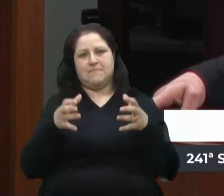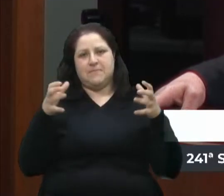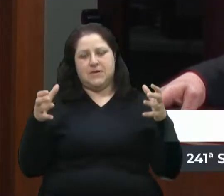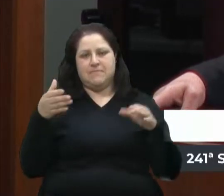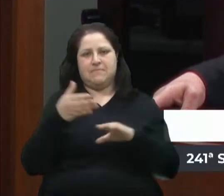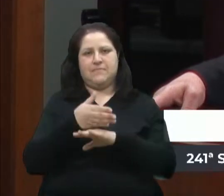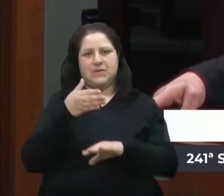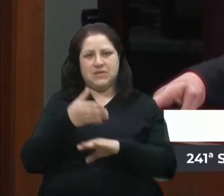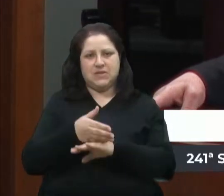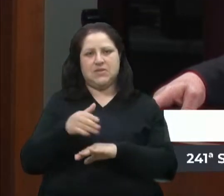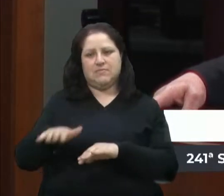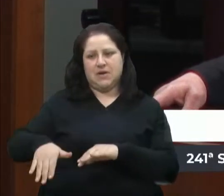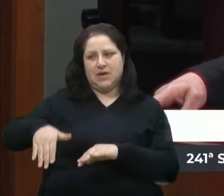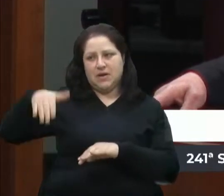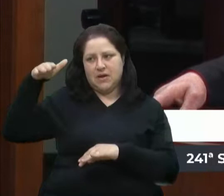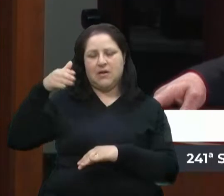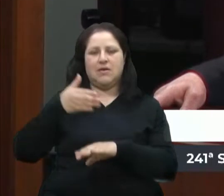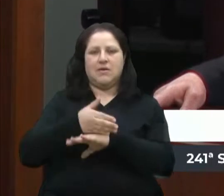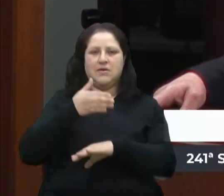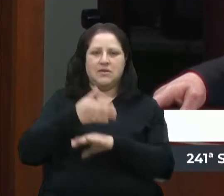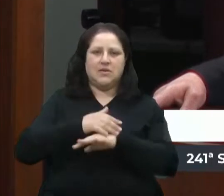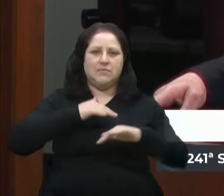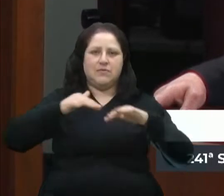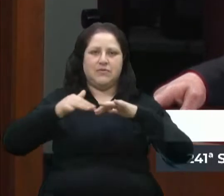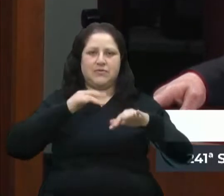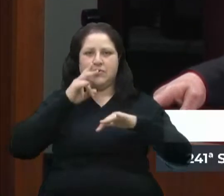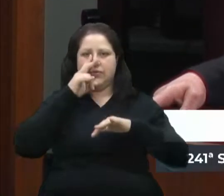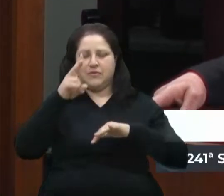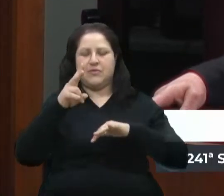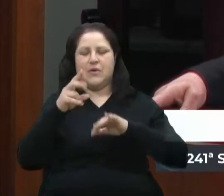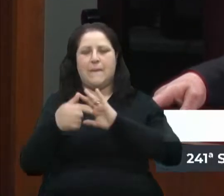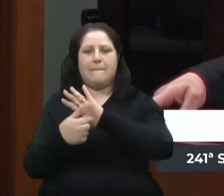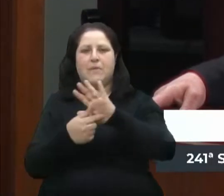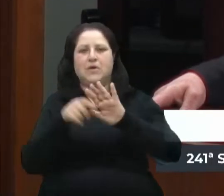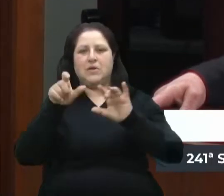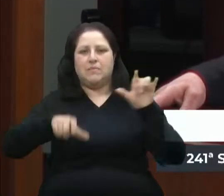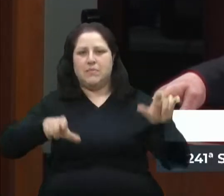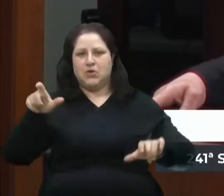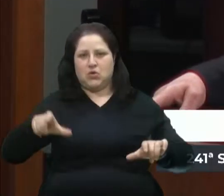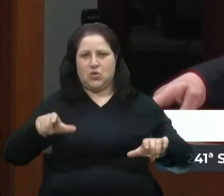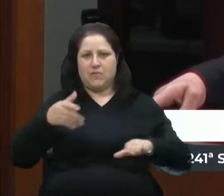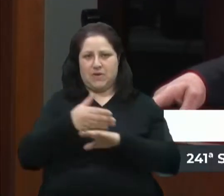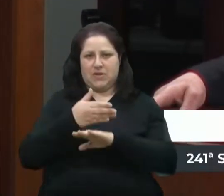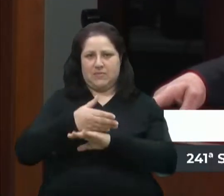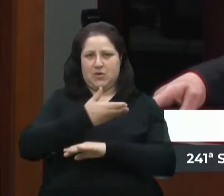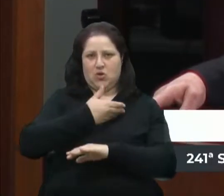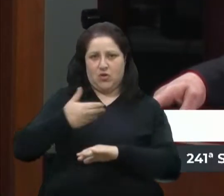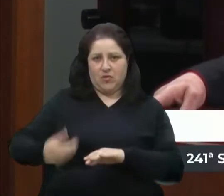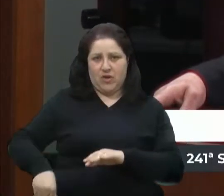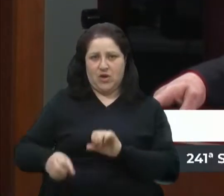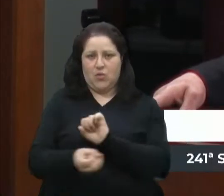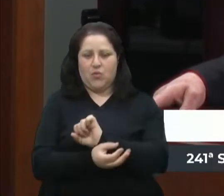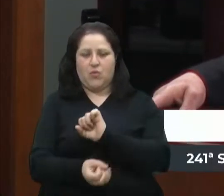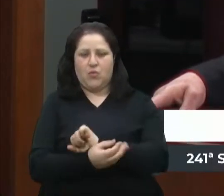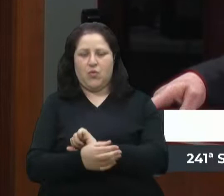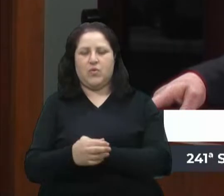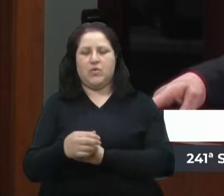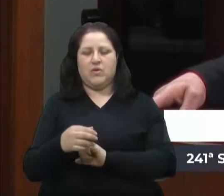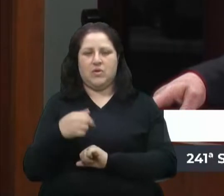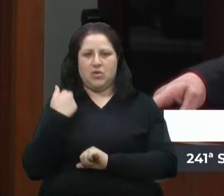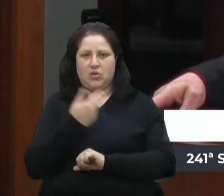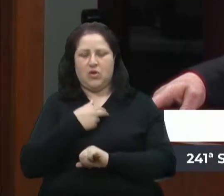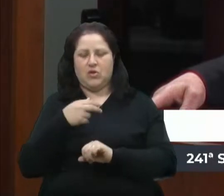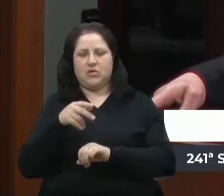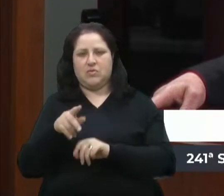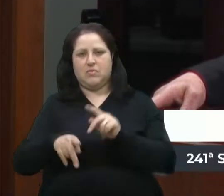Participando das grandes manifestações, a gente mostrou para os corruptos que estavam no governo que nós não estávamos mais dormindo, que nós